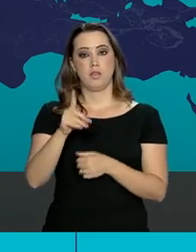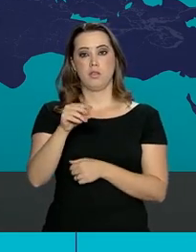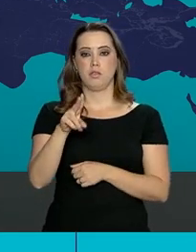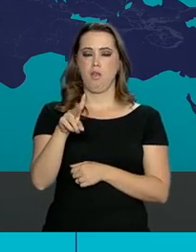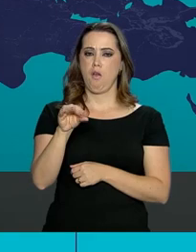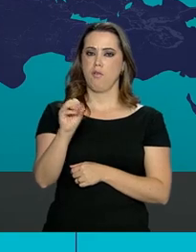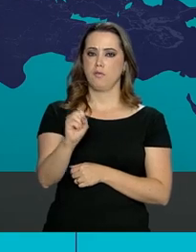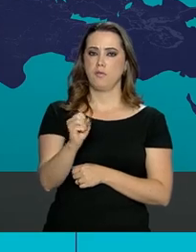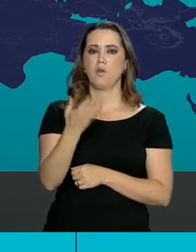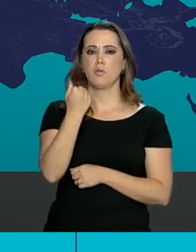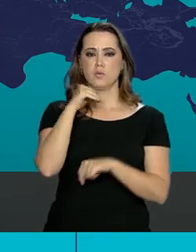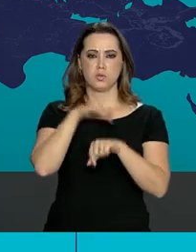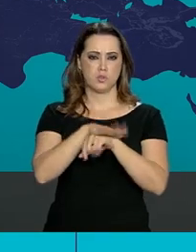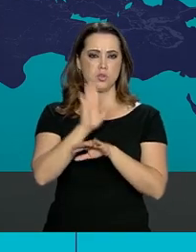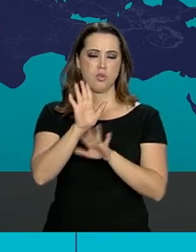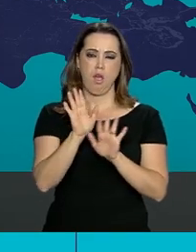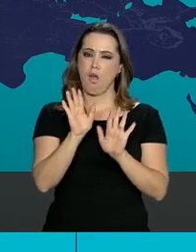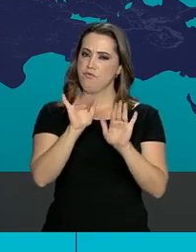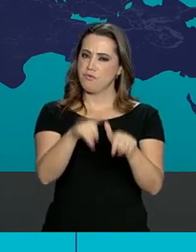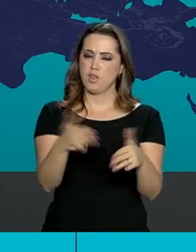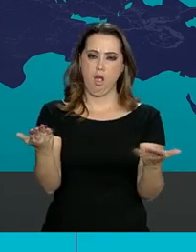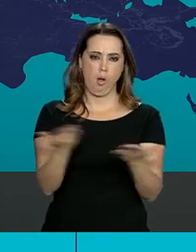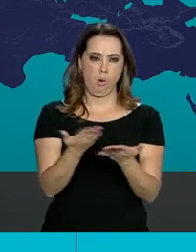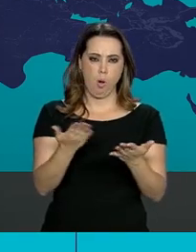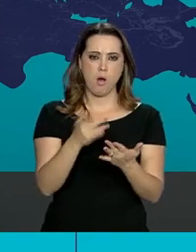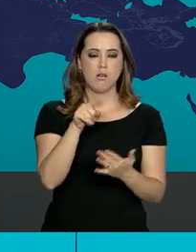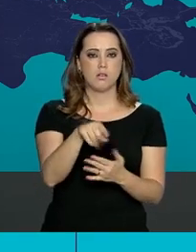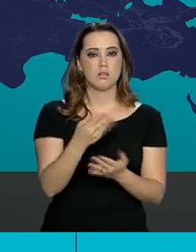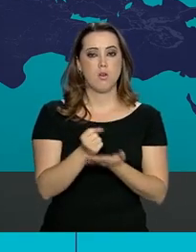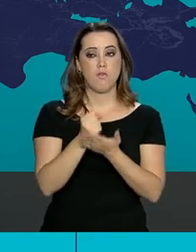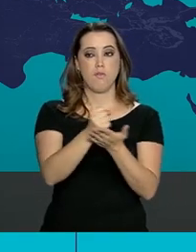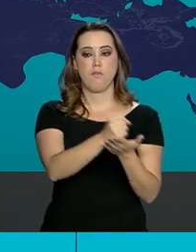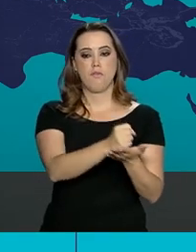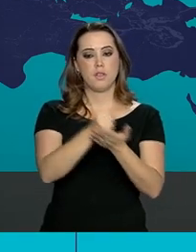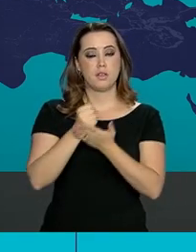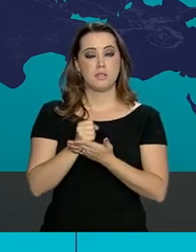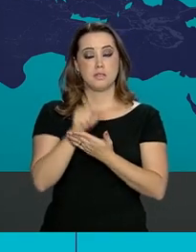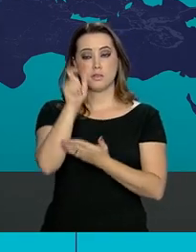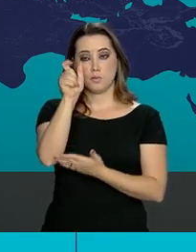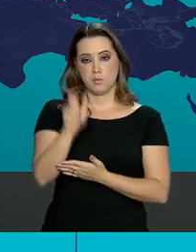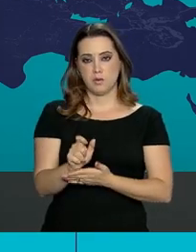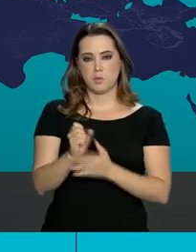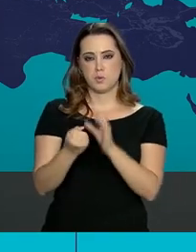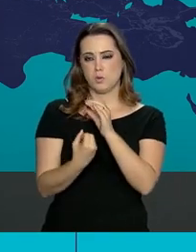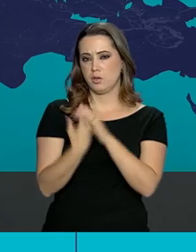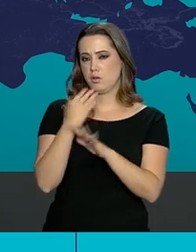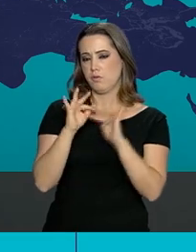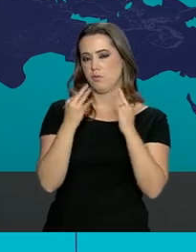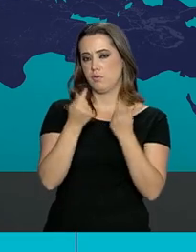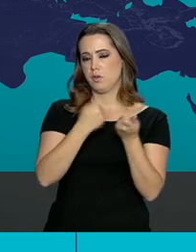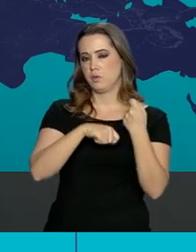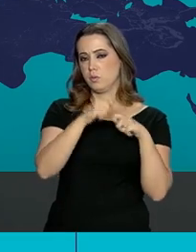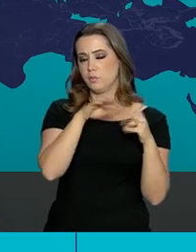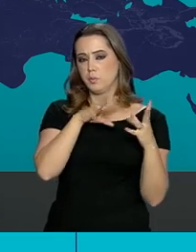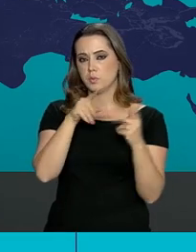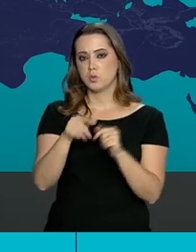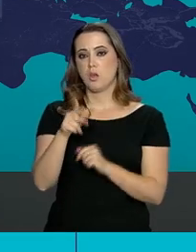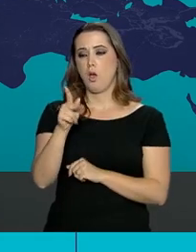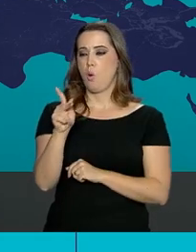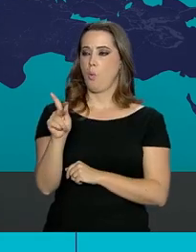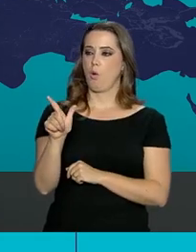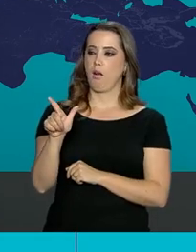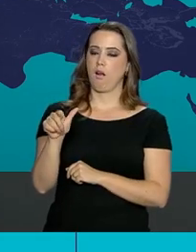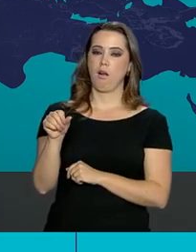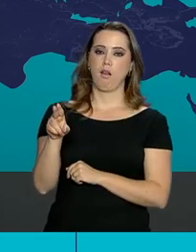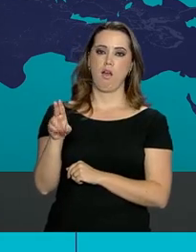jantar que já deve ter acabado por agora, o jantar oferecido pelo fundador do Fórum Econômico Mundial, Klaus Schwab. Mas antes desse